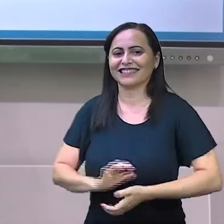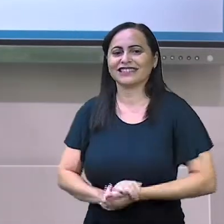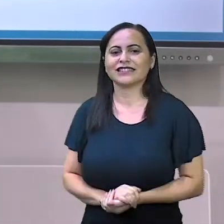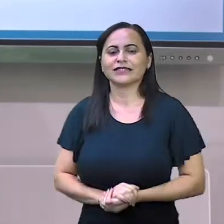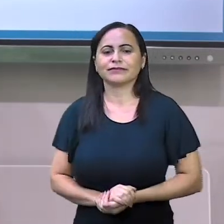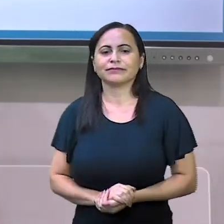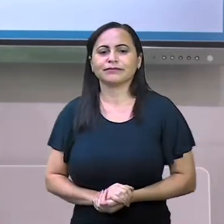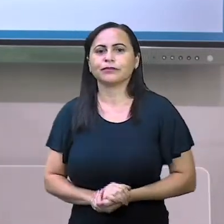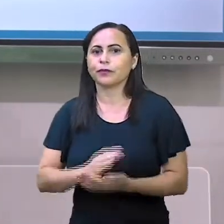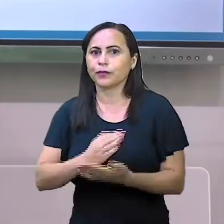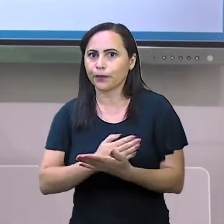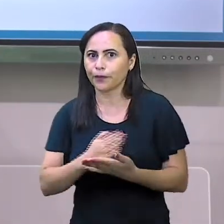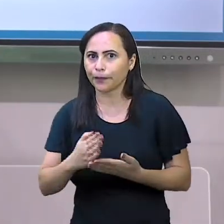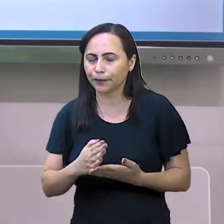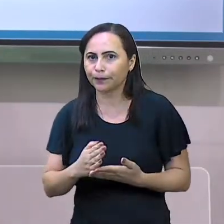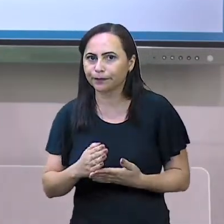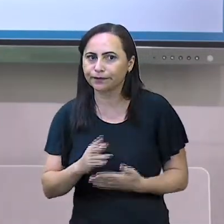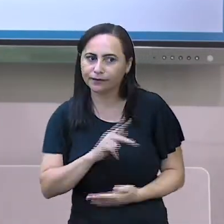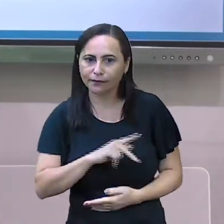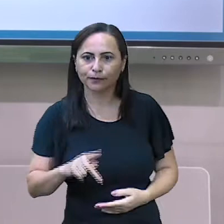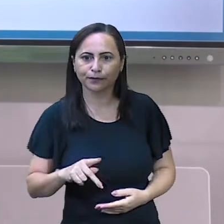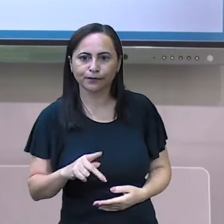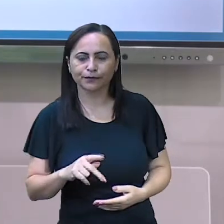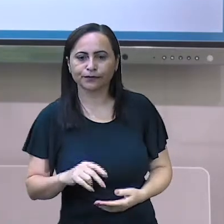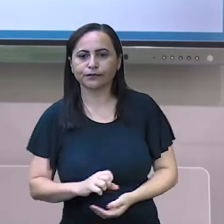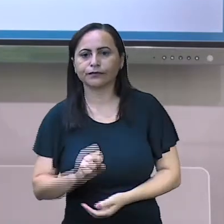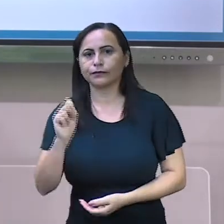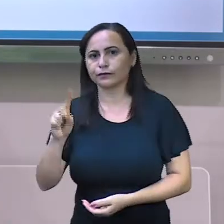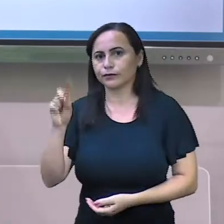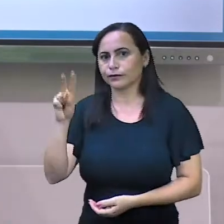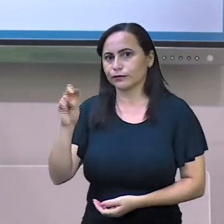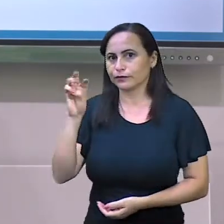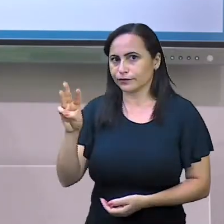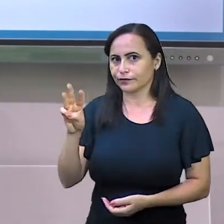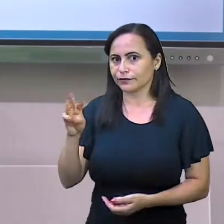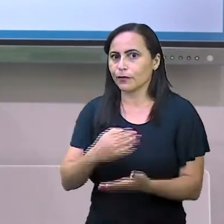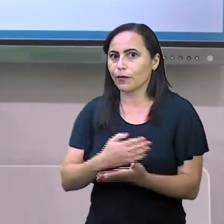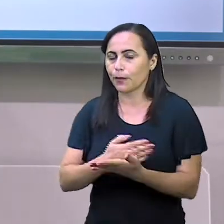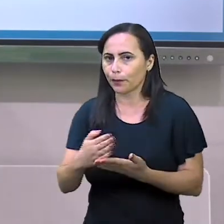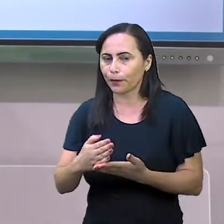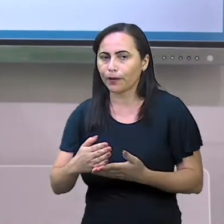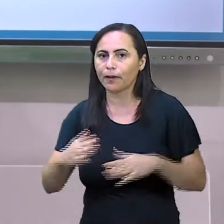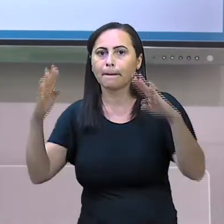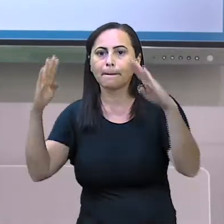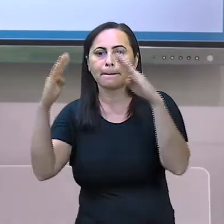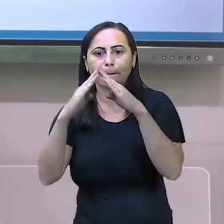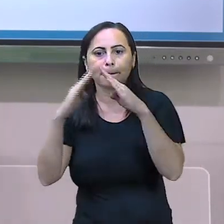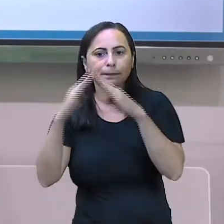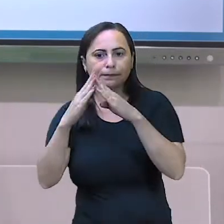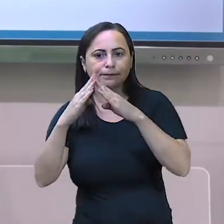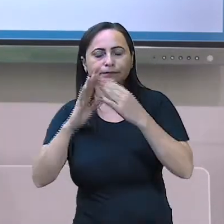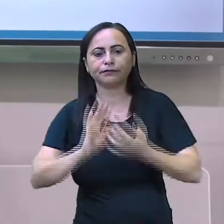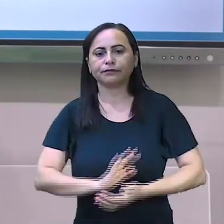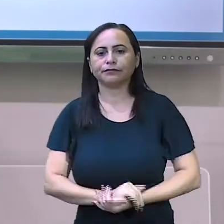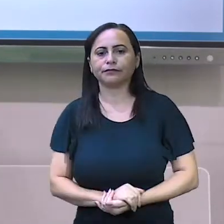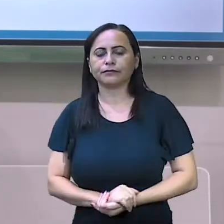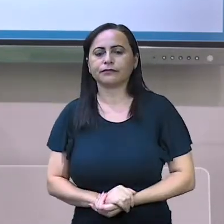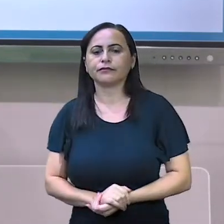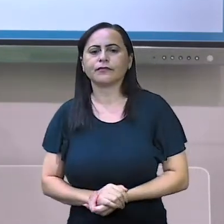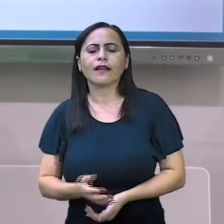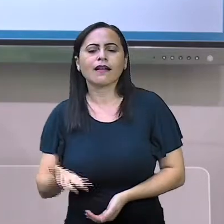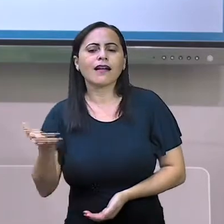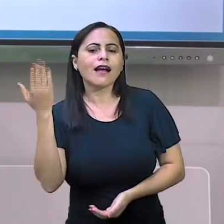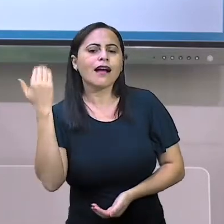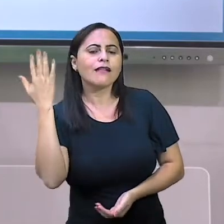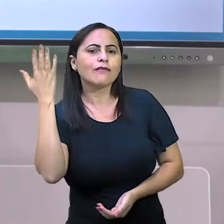Então, vamos começar, professora Luciene. Vamos. Um, dois, três. A Casa Vinícius de Moraes. Era